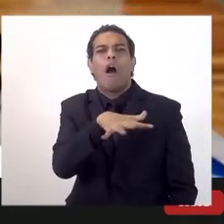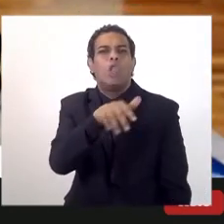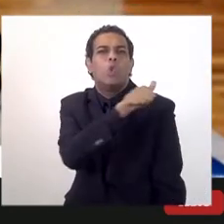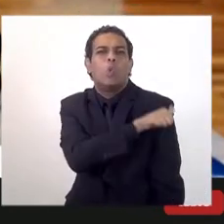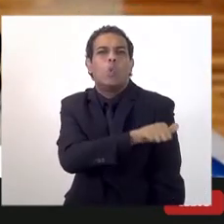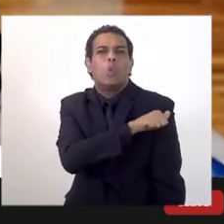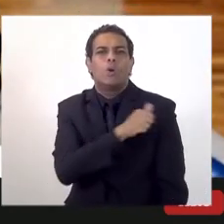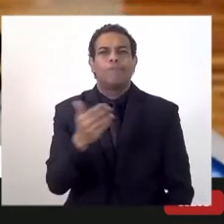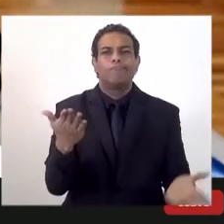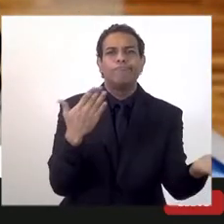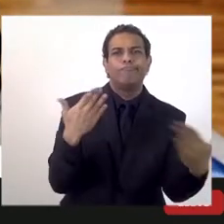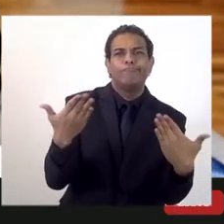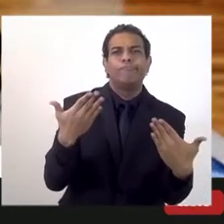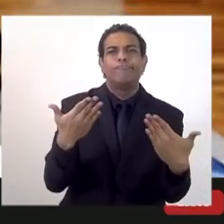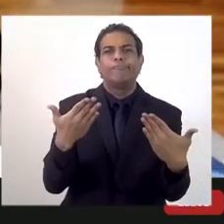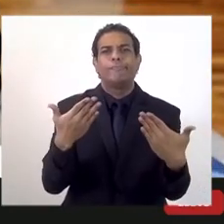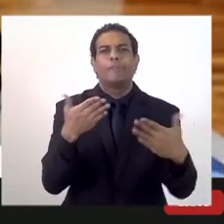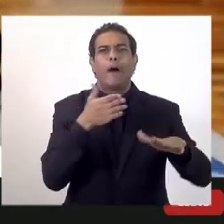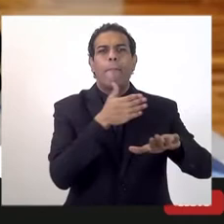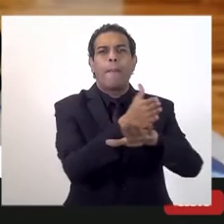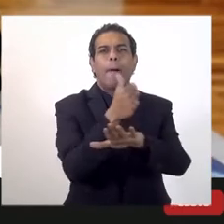já, discutir em regiões